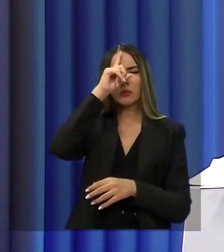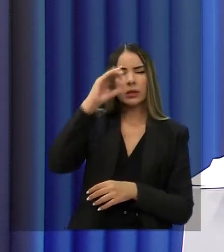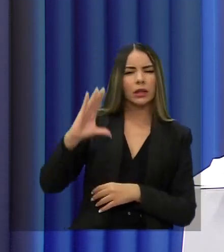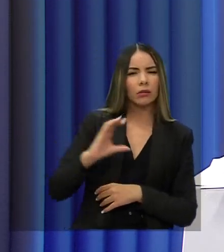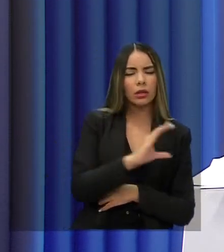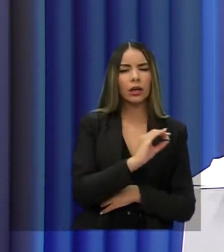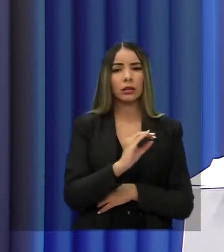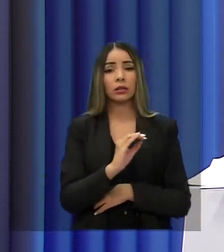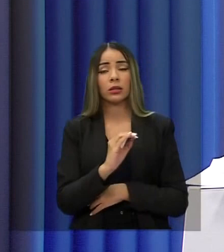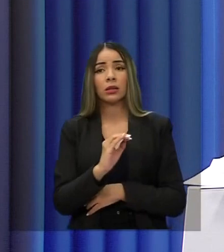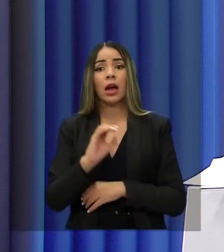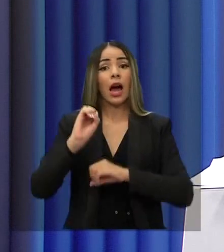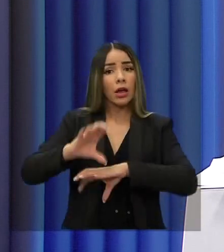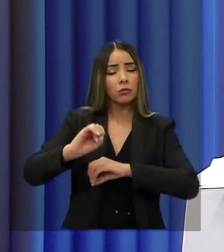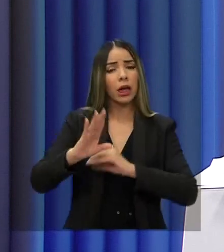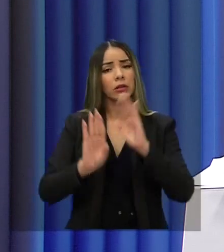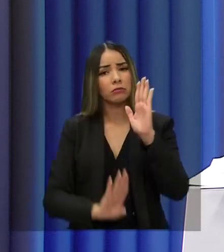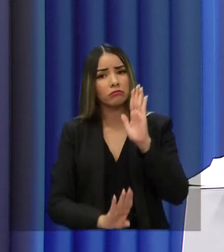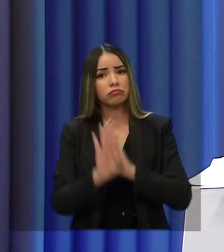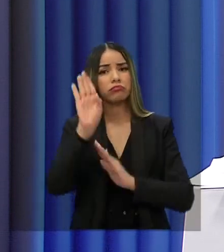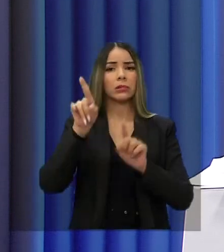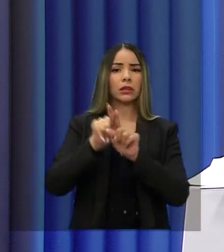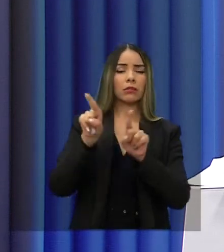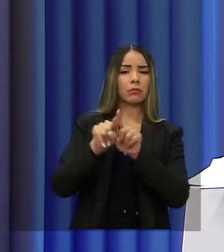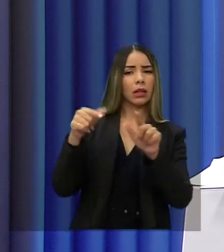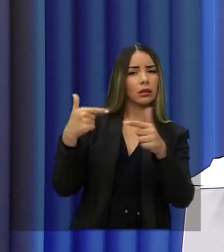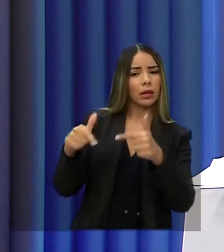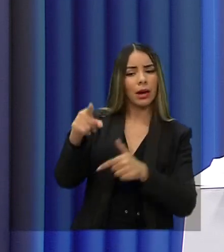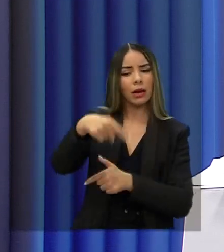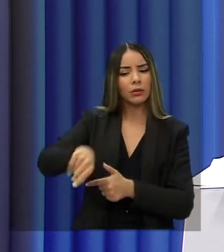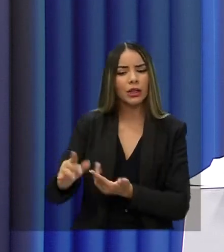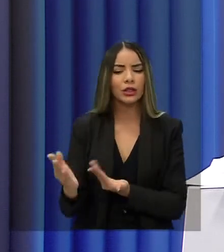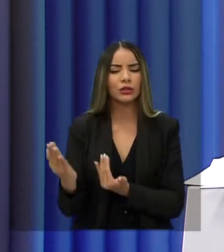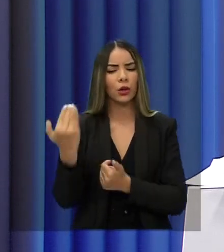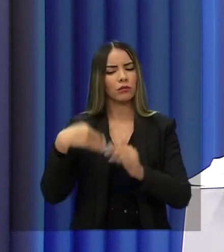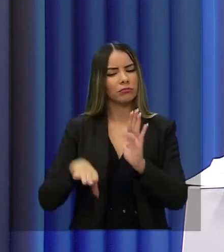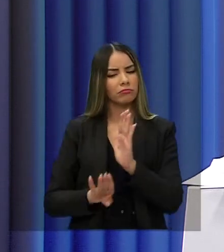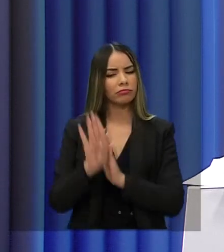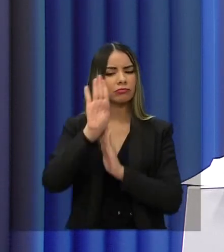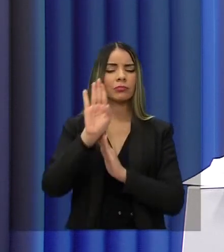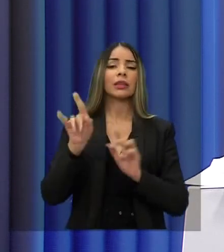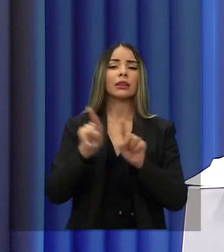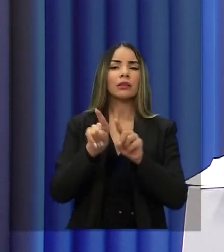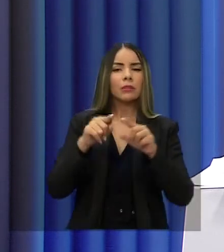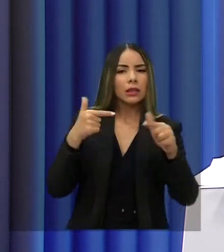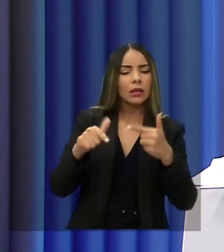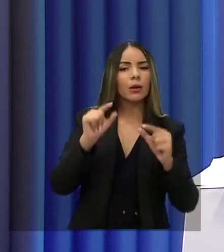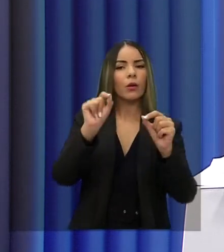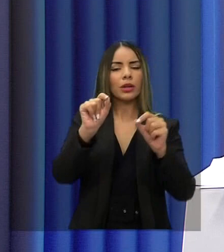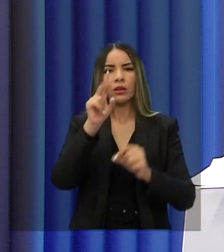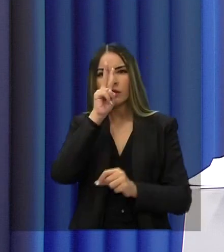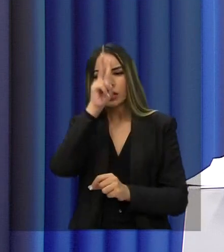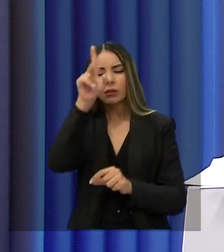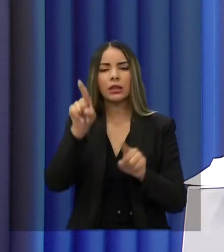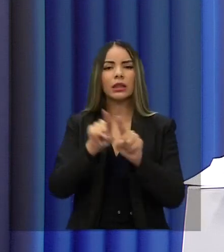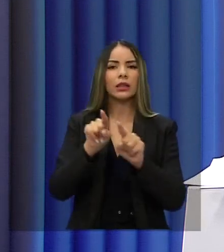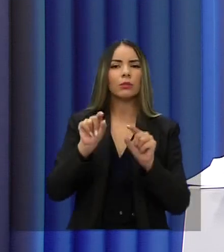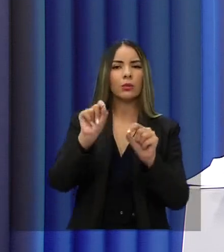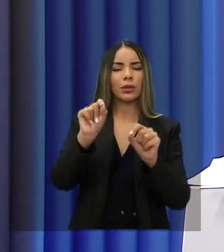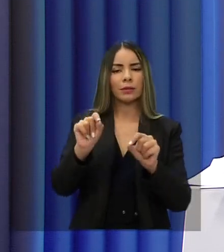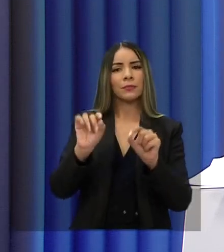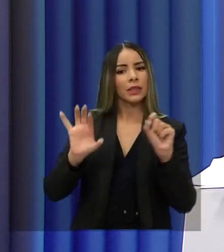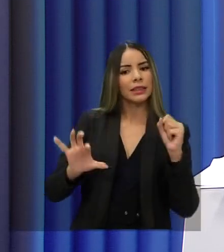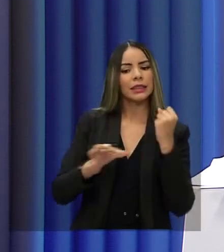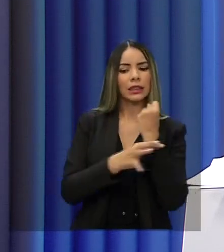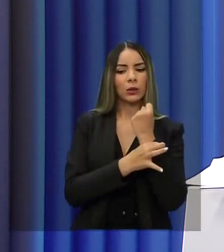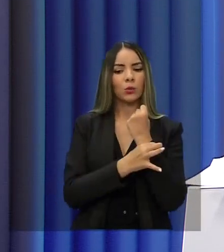educação e na capacitação para o trabalho dos nossos jovens, que possa trabalhar o fortalecimento e a interiorização da segurança